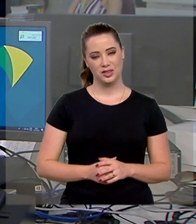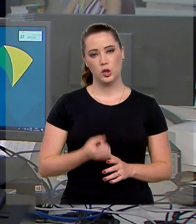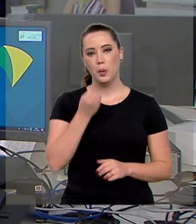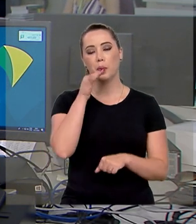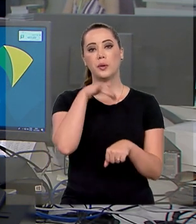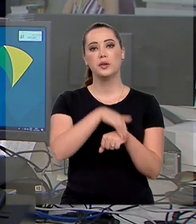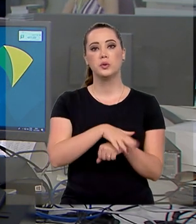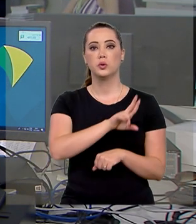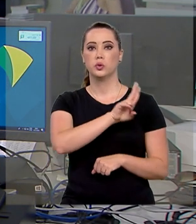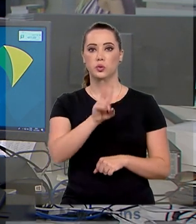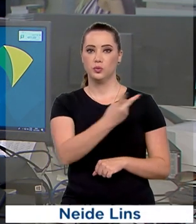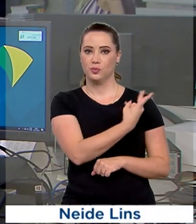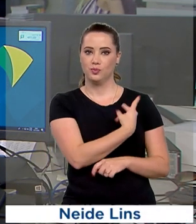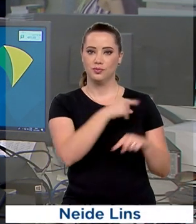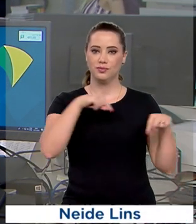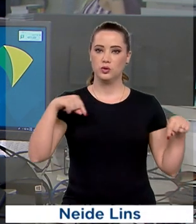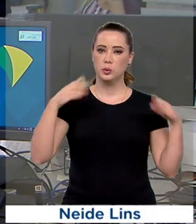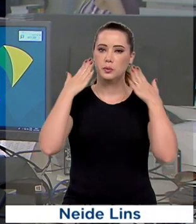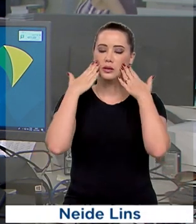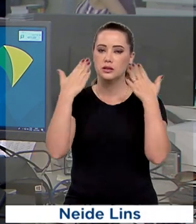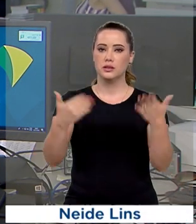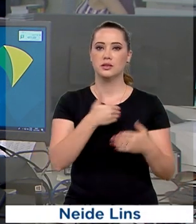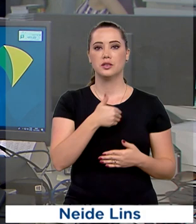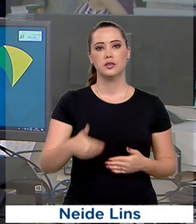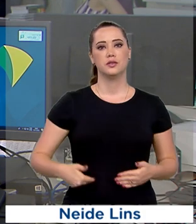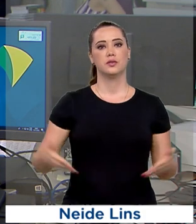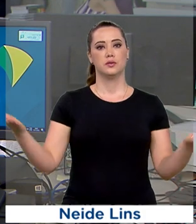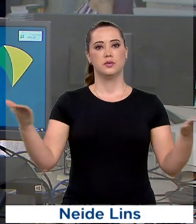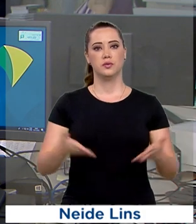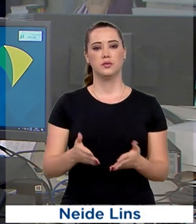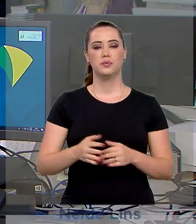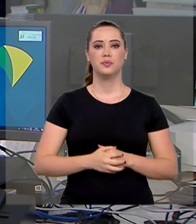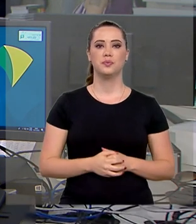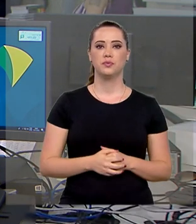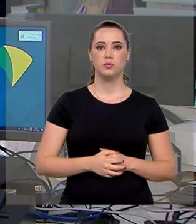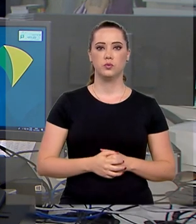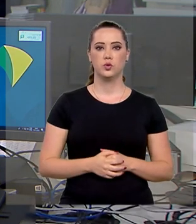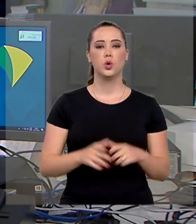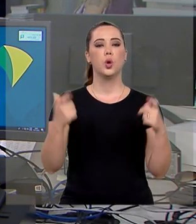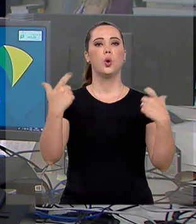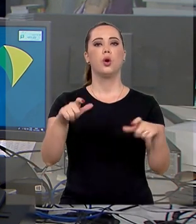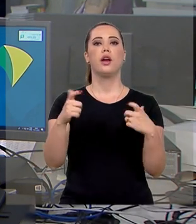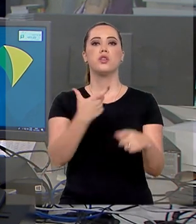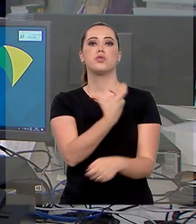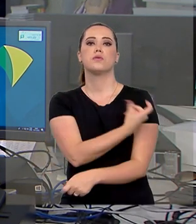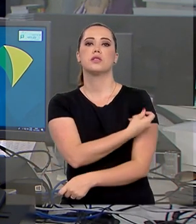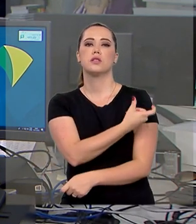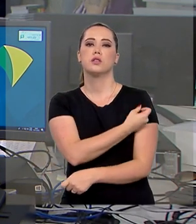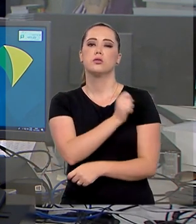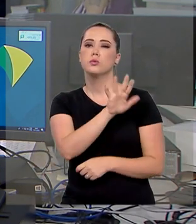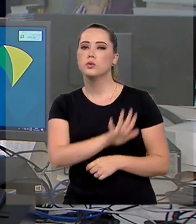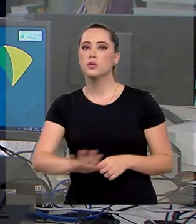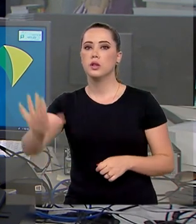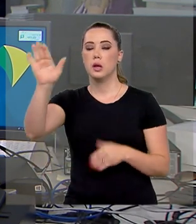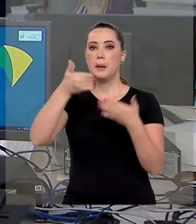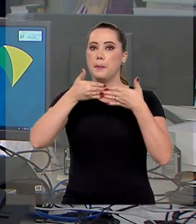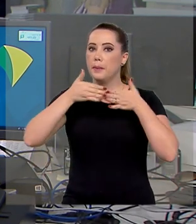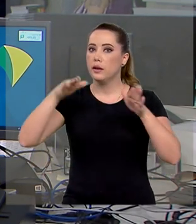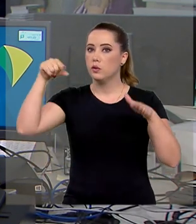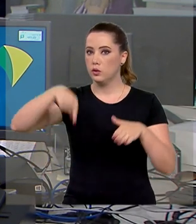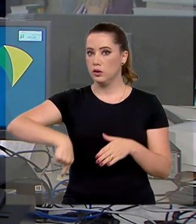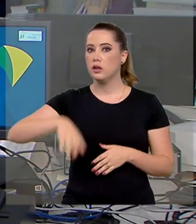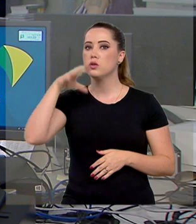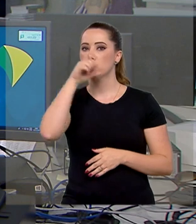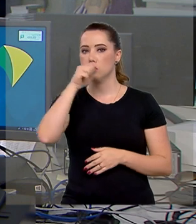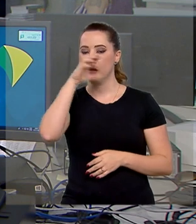Boa noite, eu, Roberto Camargo, já estou de volta com o governo agora. Postos de vacinação de todo o país estarão abertos